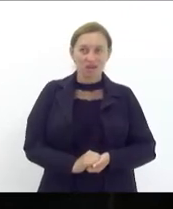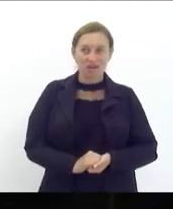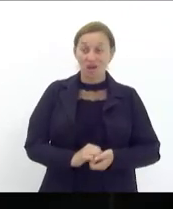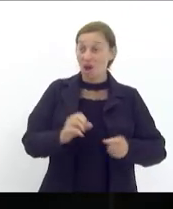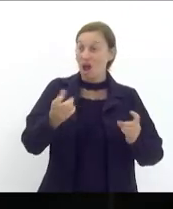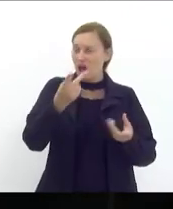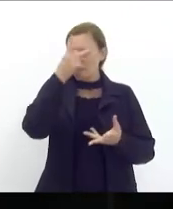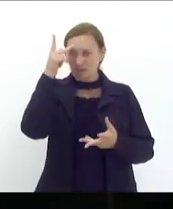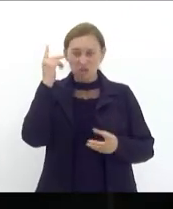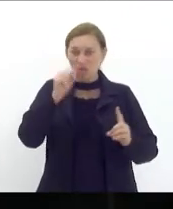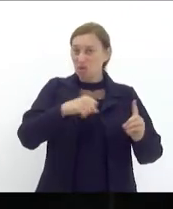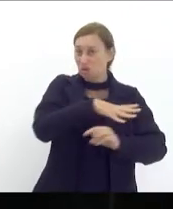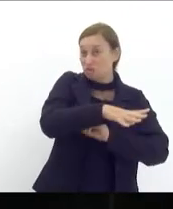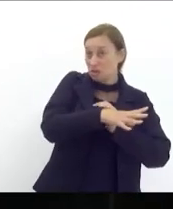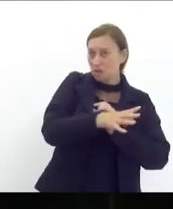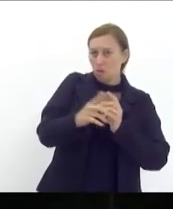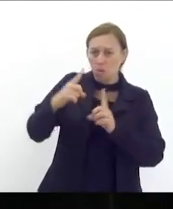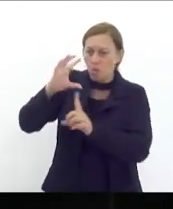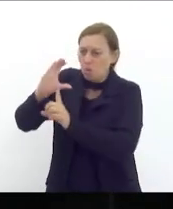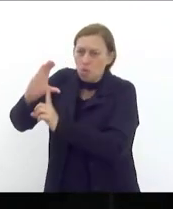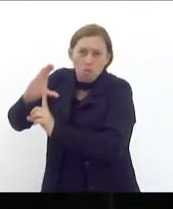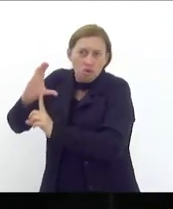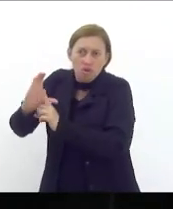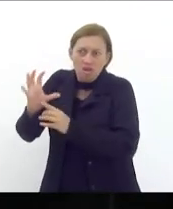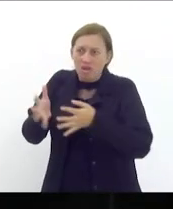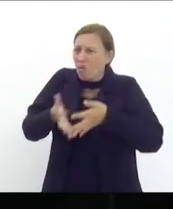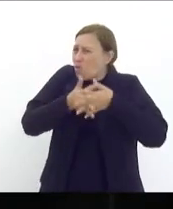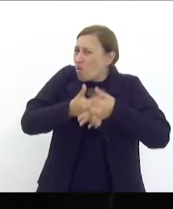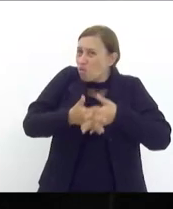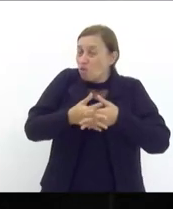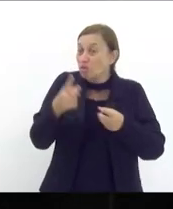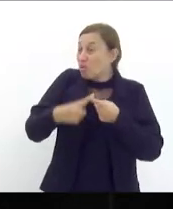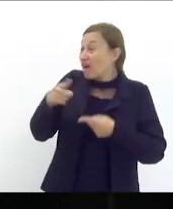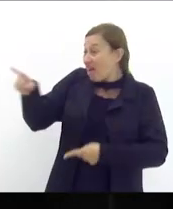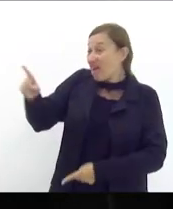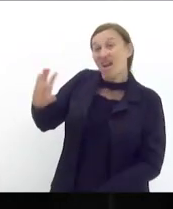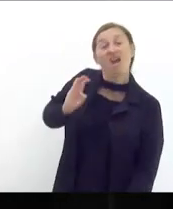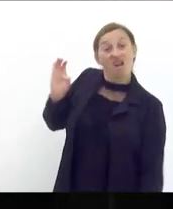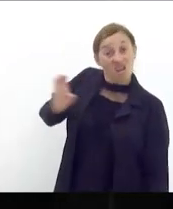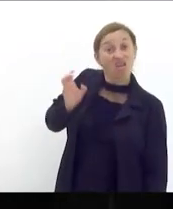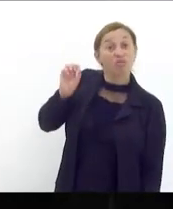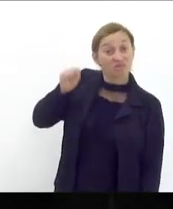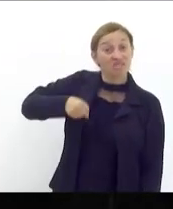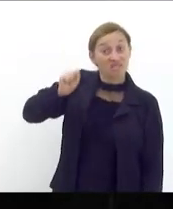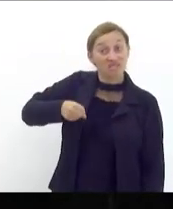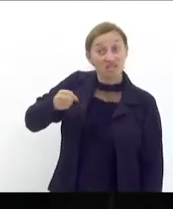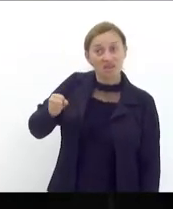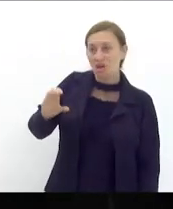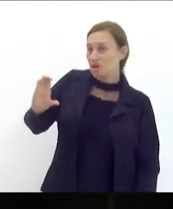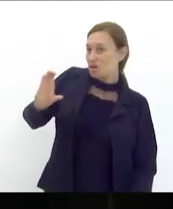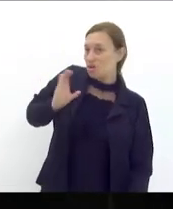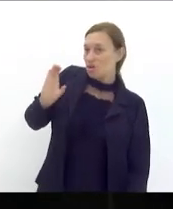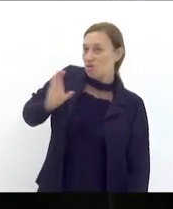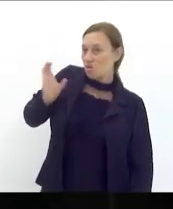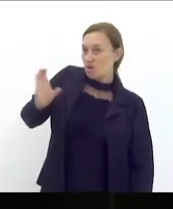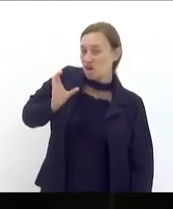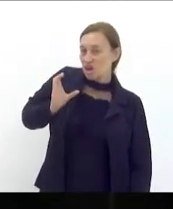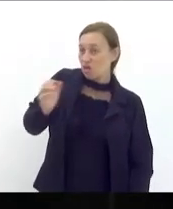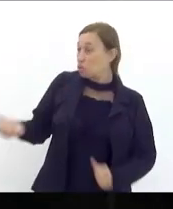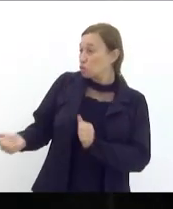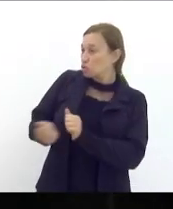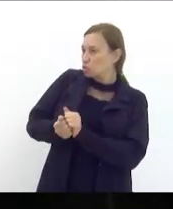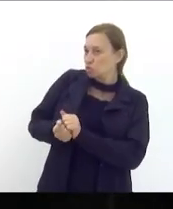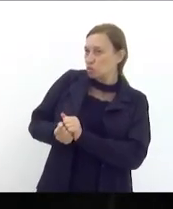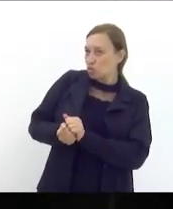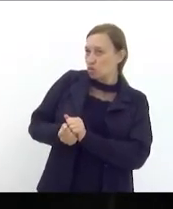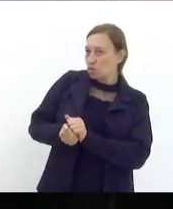comunista dá nó porque ele é o burguês o burguês com a burguesinha né burguesia